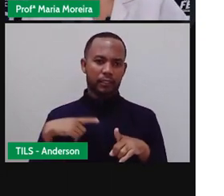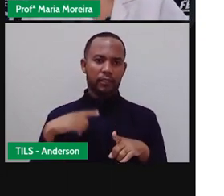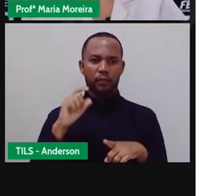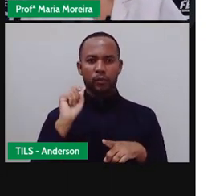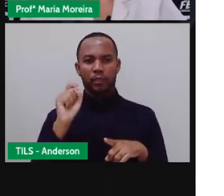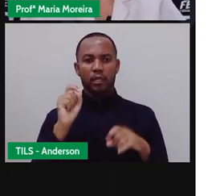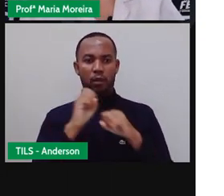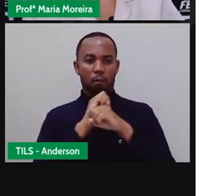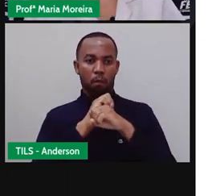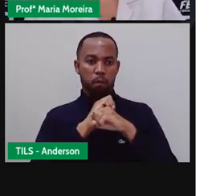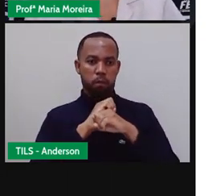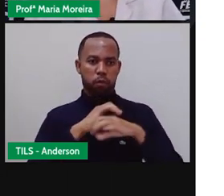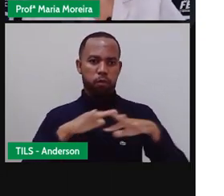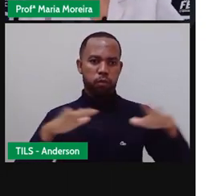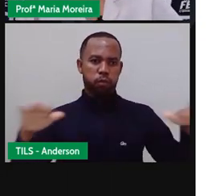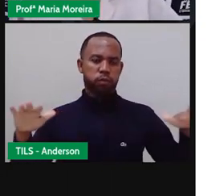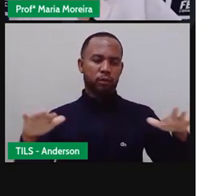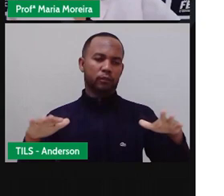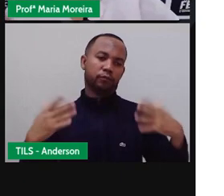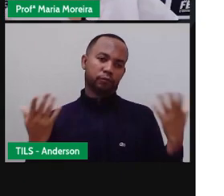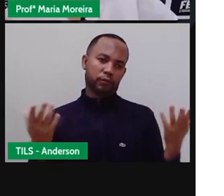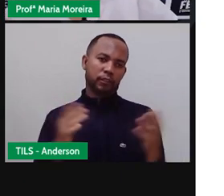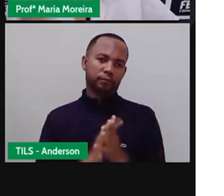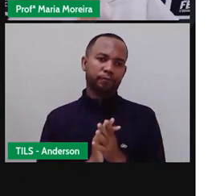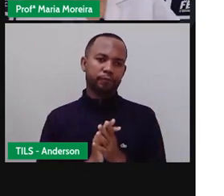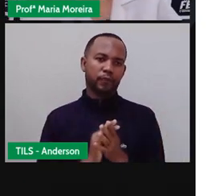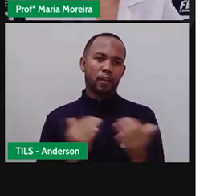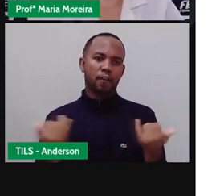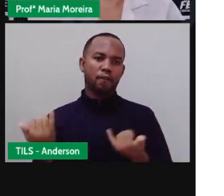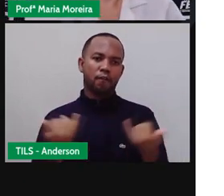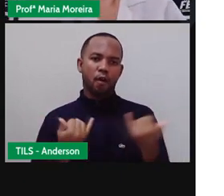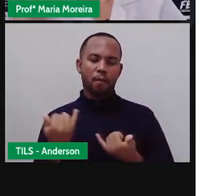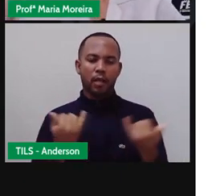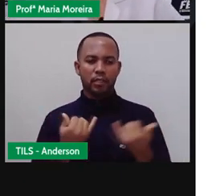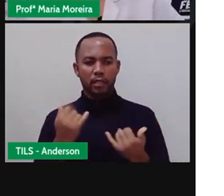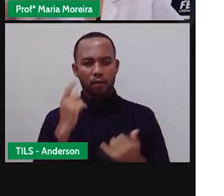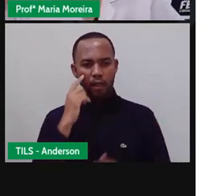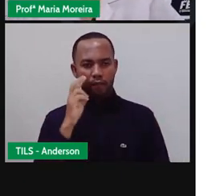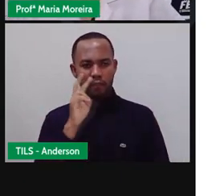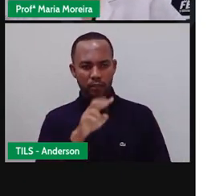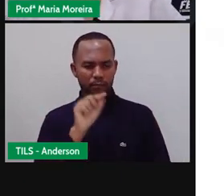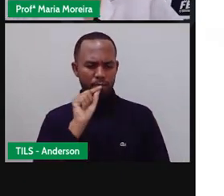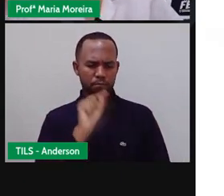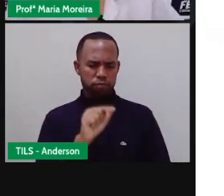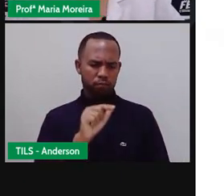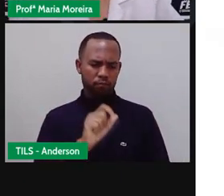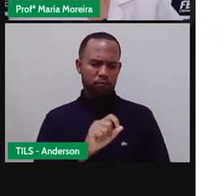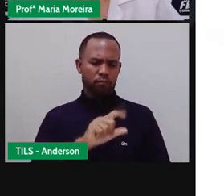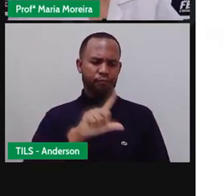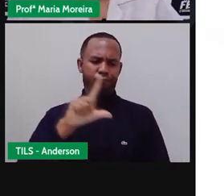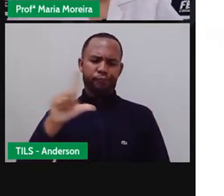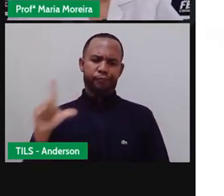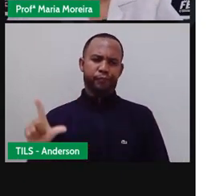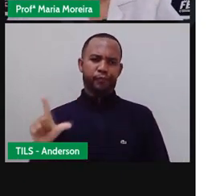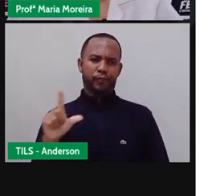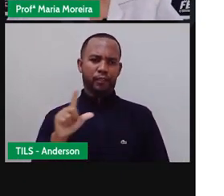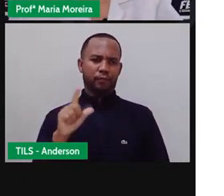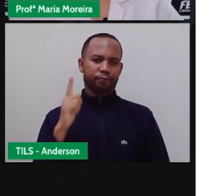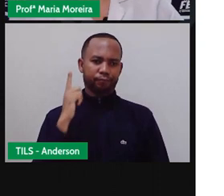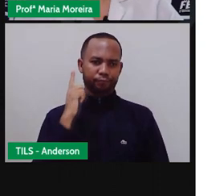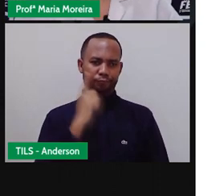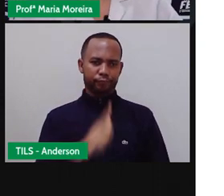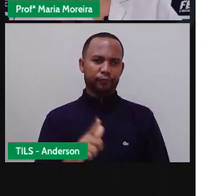conteúdo. E aí, geralmente, tem assim, mais informações na bio. Aí você clica lá e você automaticamente é direcionado ao site.